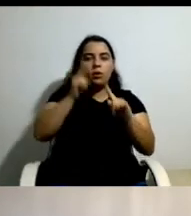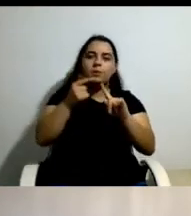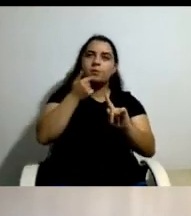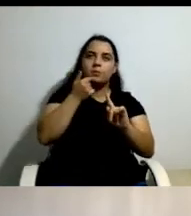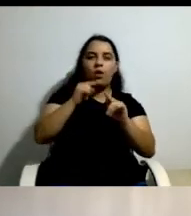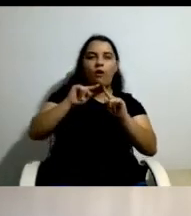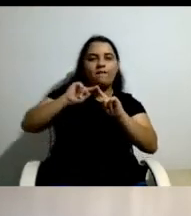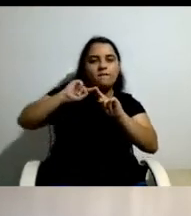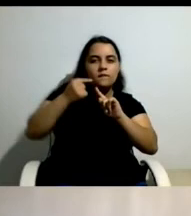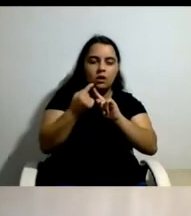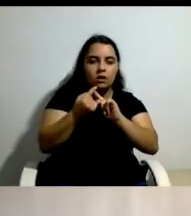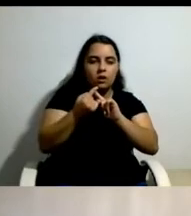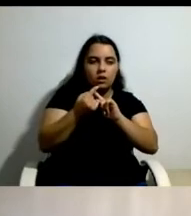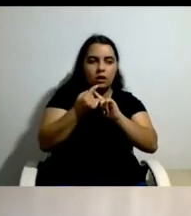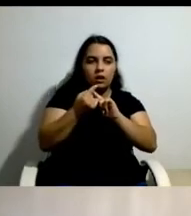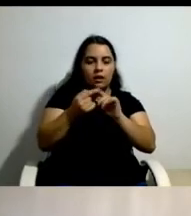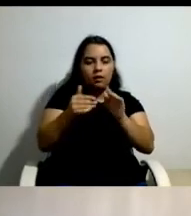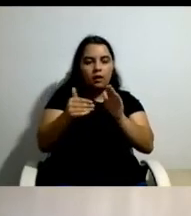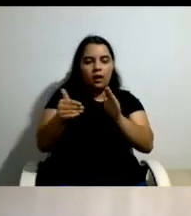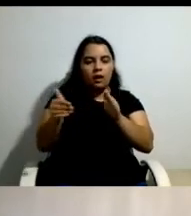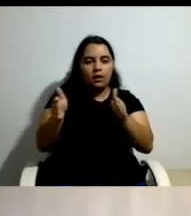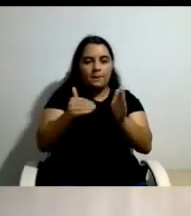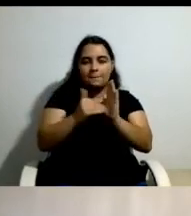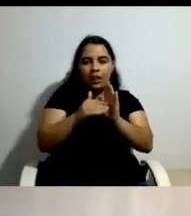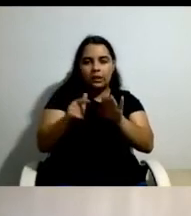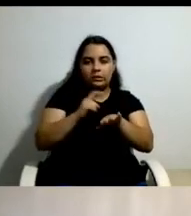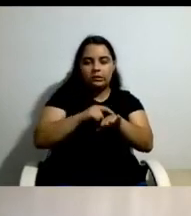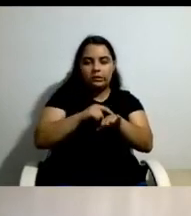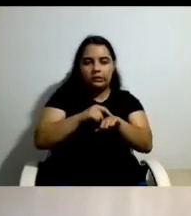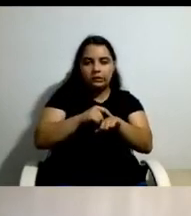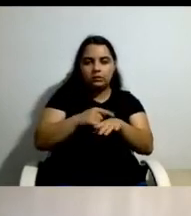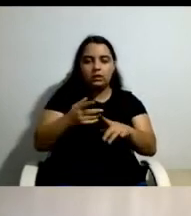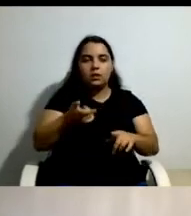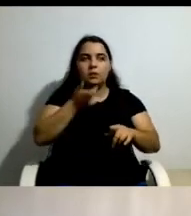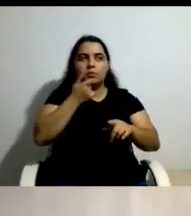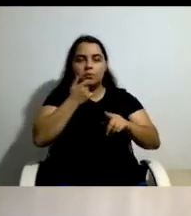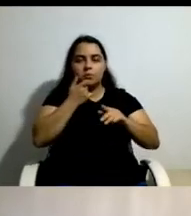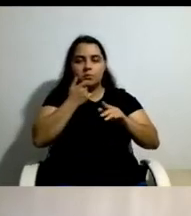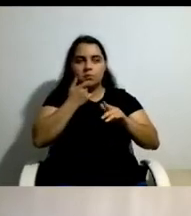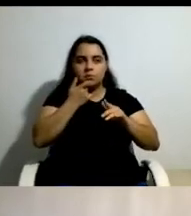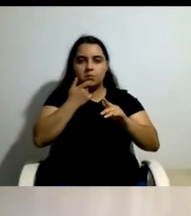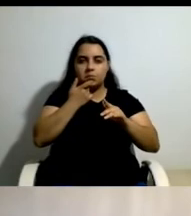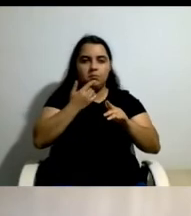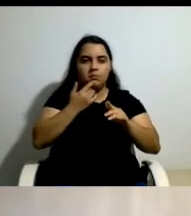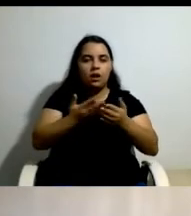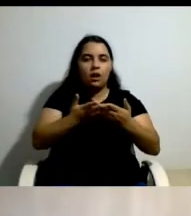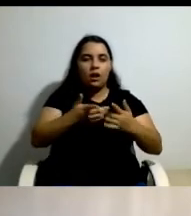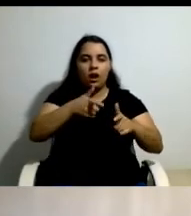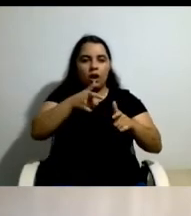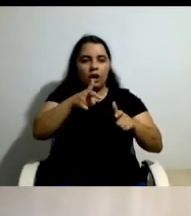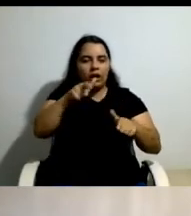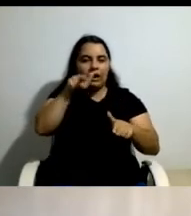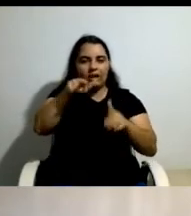a participação nesta iniciativa teve nas pessoas atingidas pelo projeto piloto.